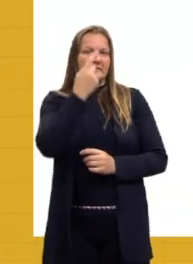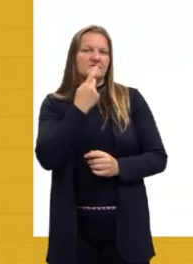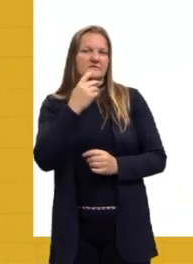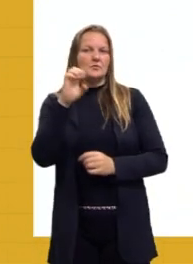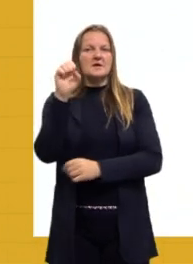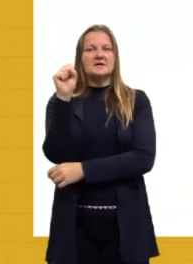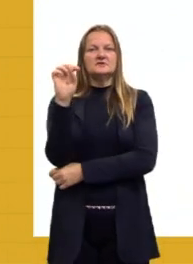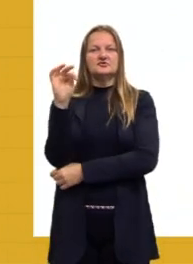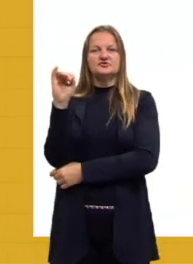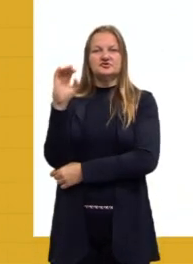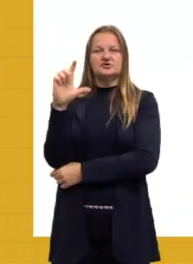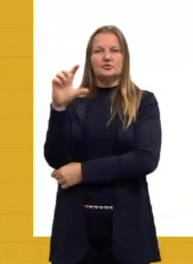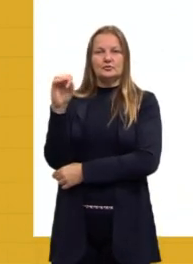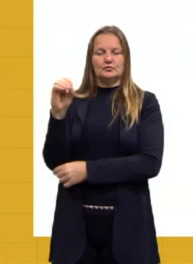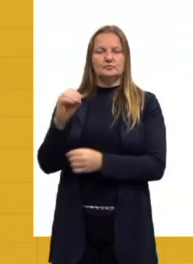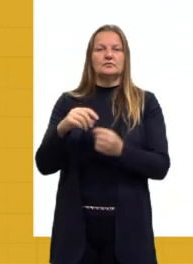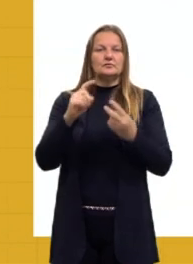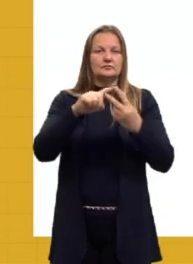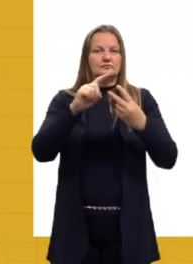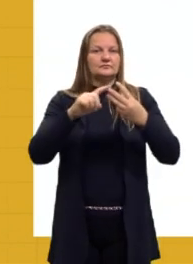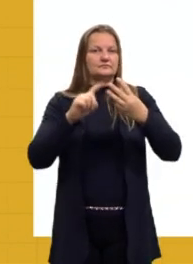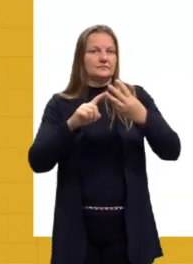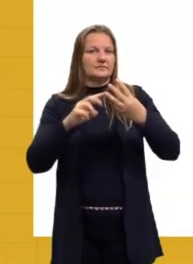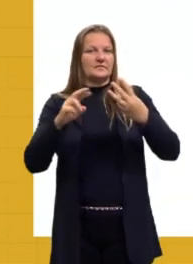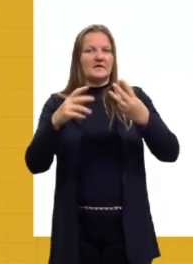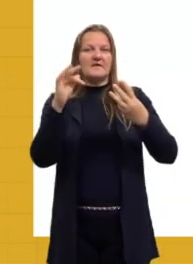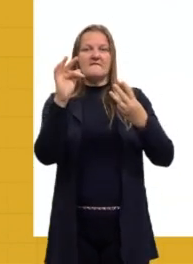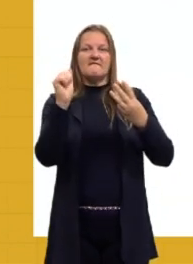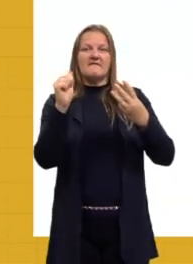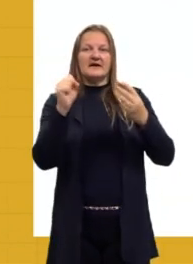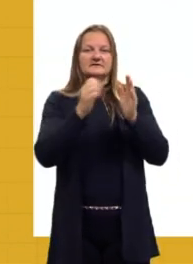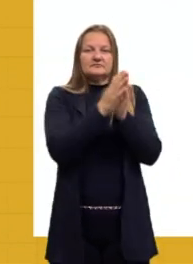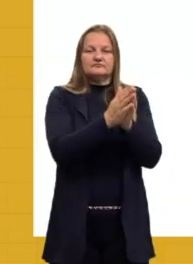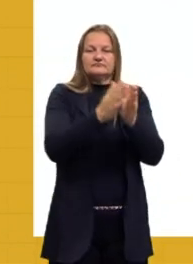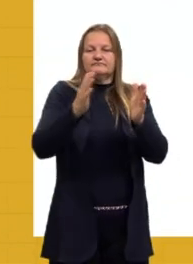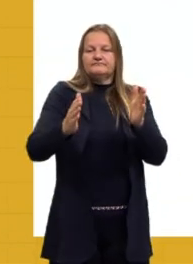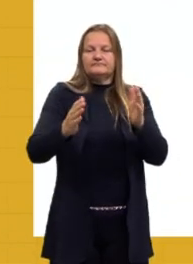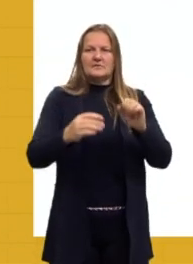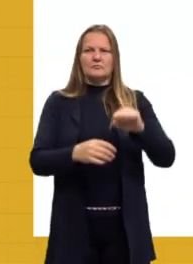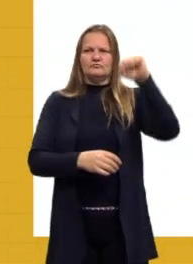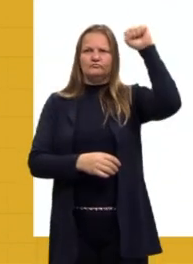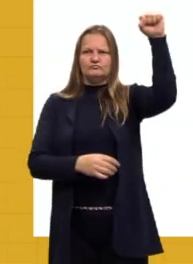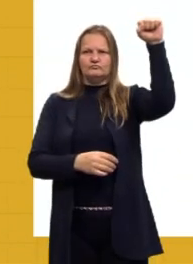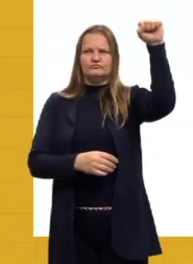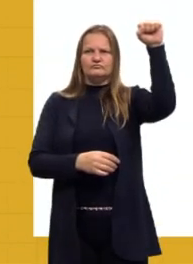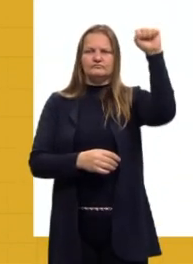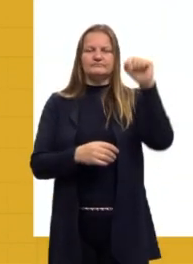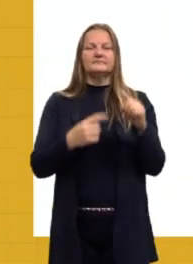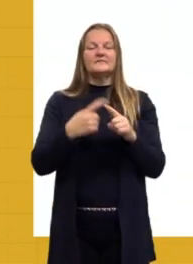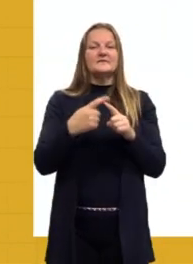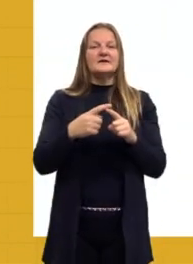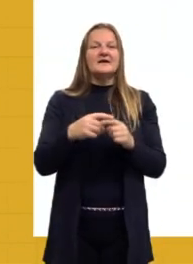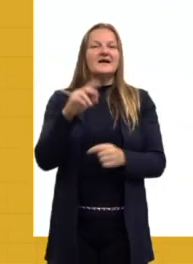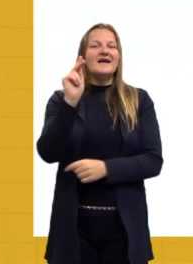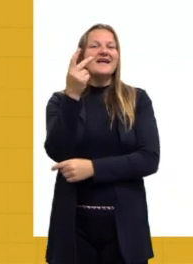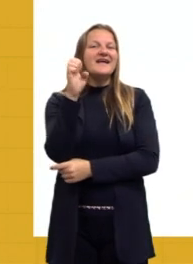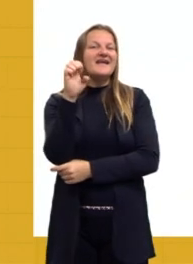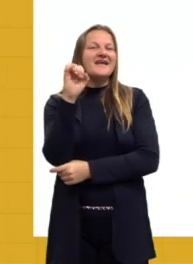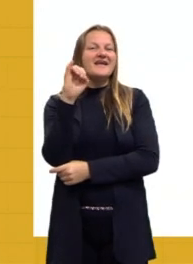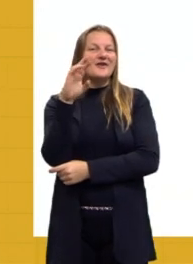nomenclaturas estão corretas. Aqui utilizei o termo fase, né? Então, fase heróica. Fase heróica, não quer dizer que eles são heróis, tá?